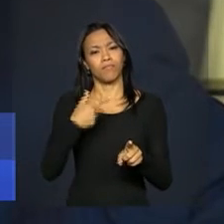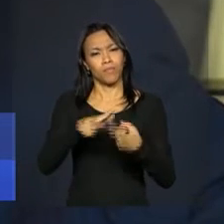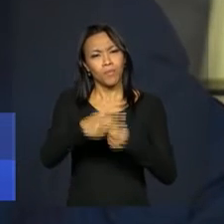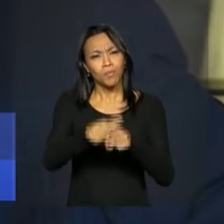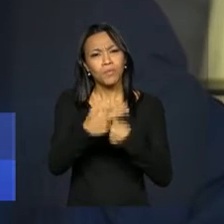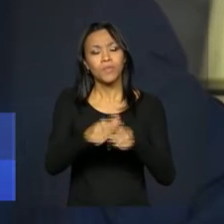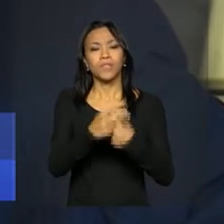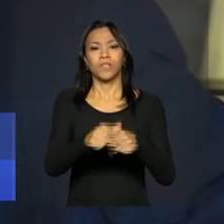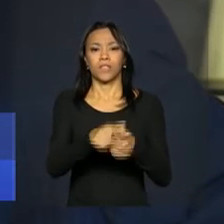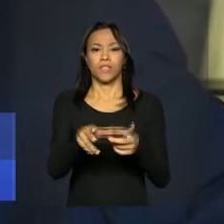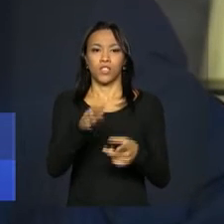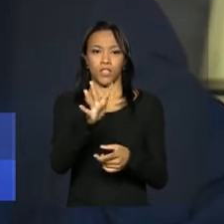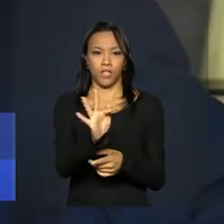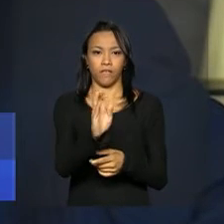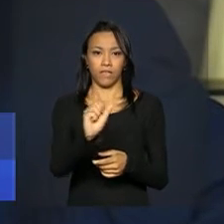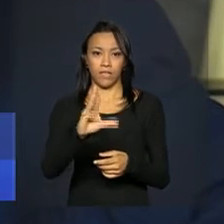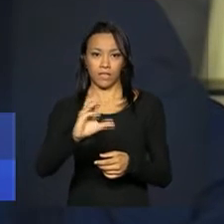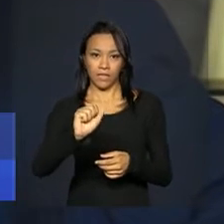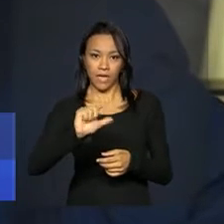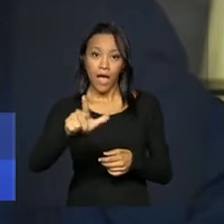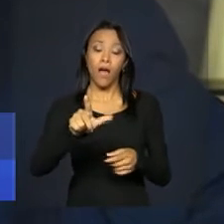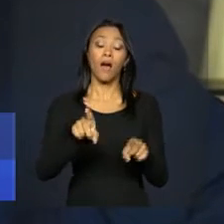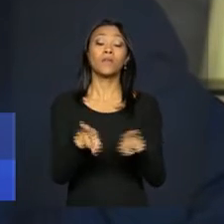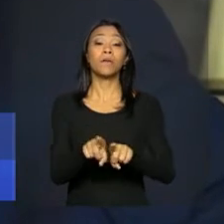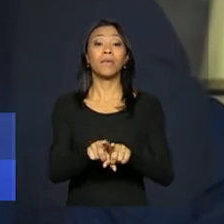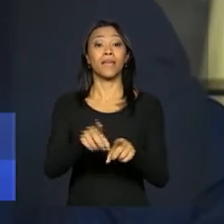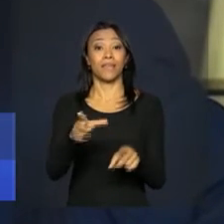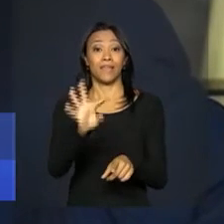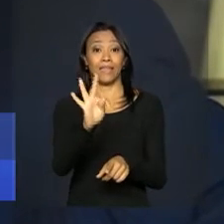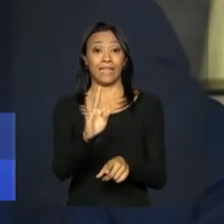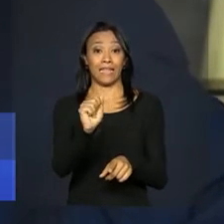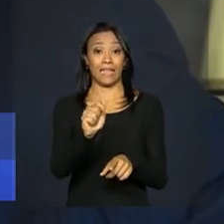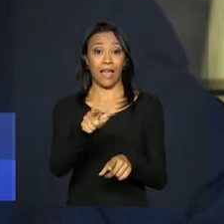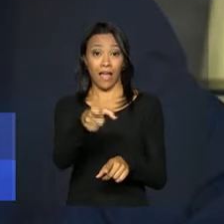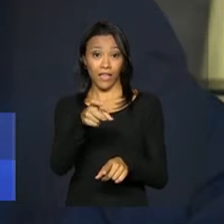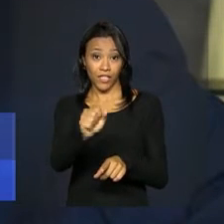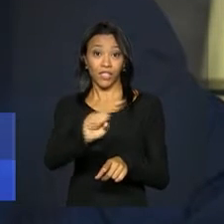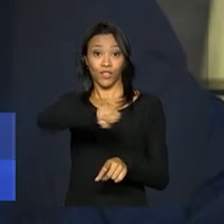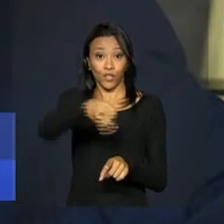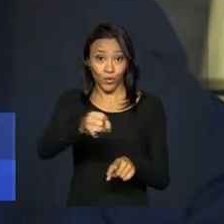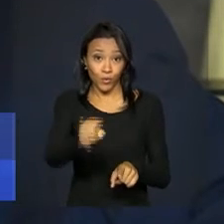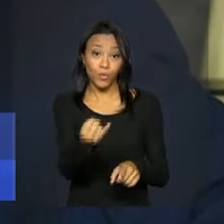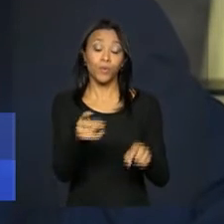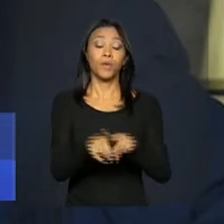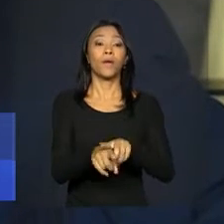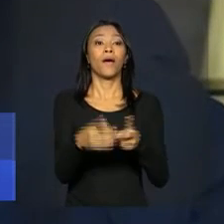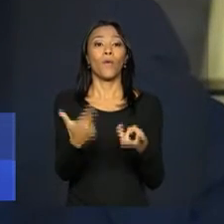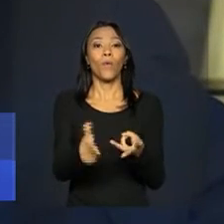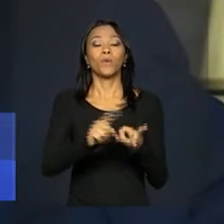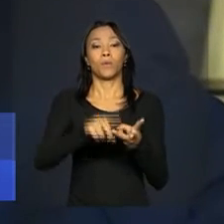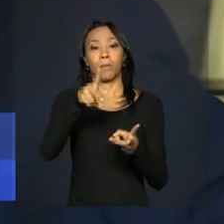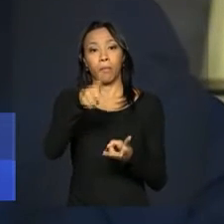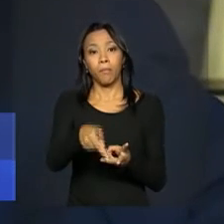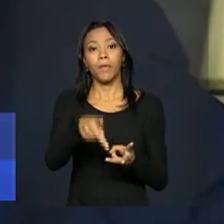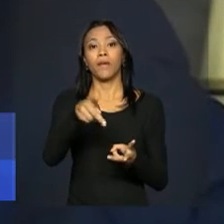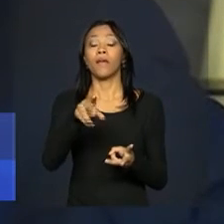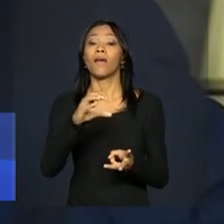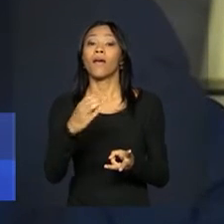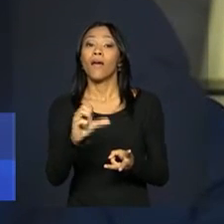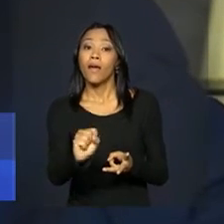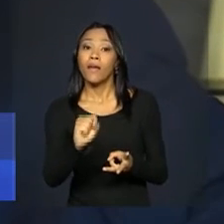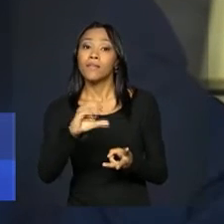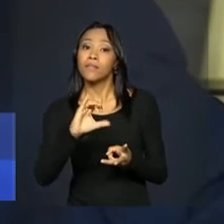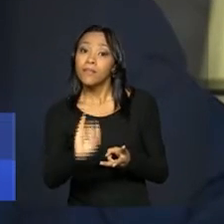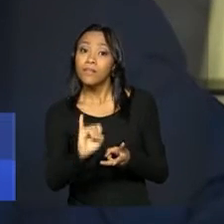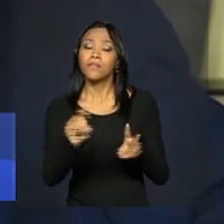fiscais e financeiros, seja o subsídio de taxa de juros no PSI, que foi um programa que se encerrou, seja nos subsídios implícitos no custo de energia, que também